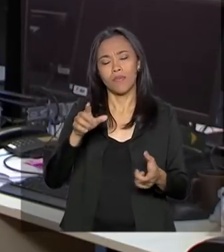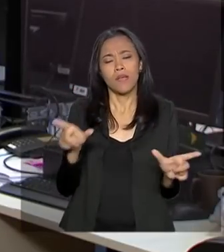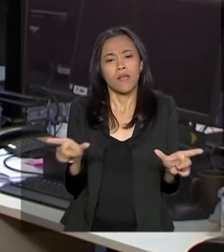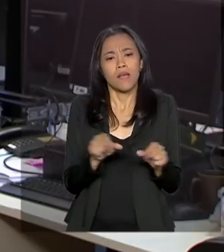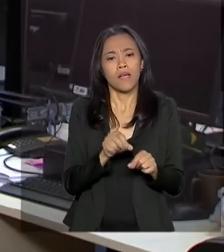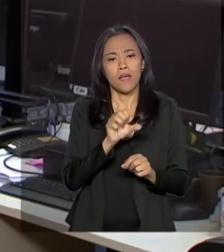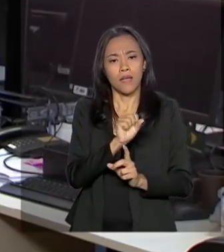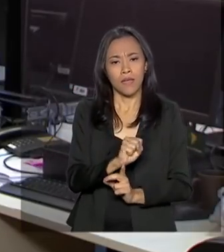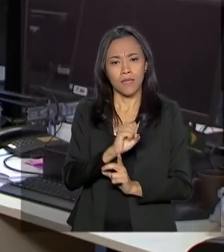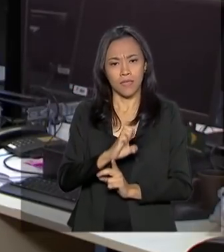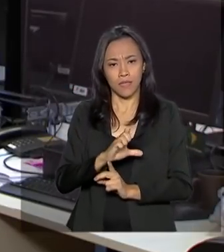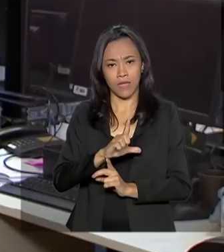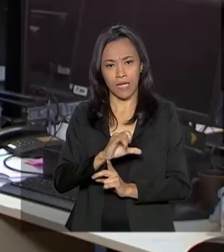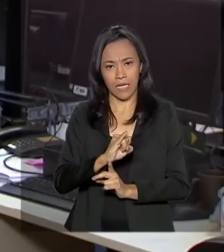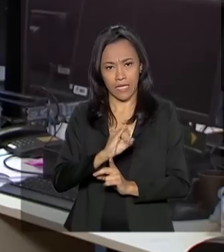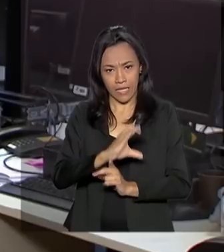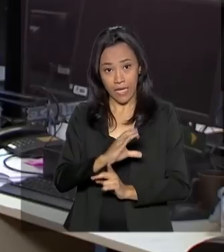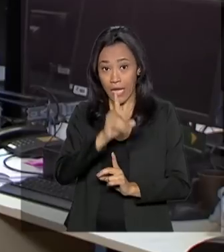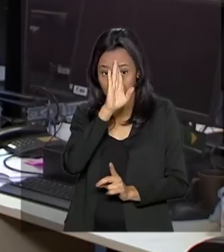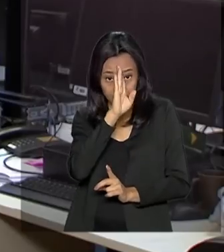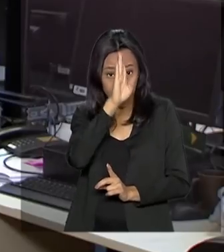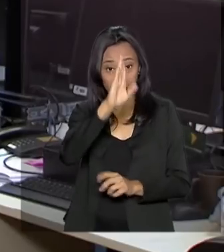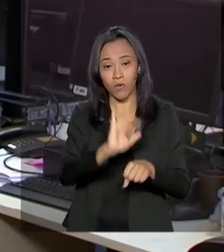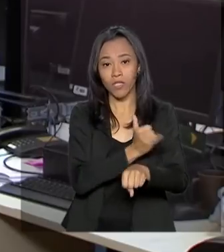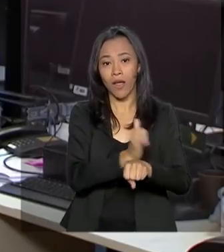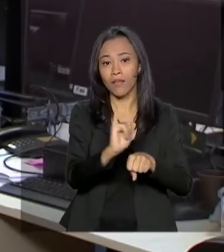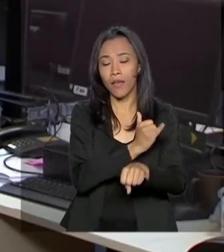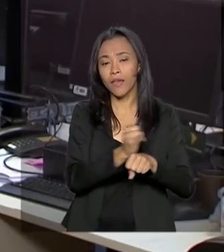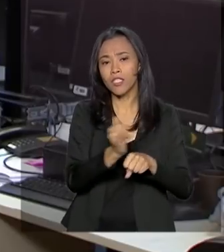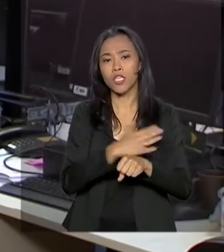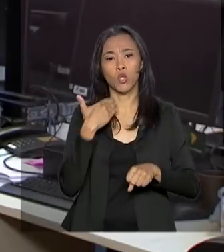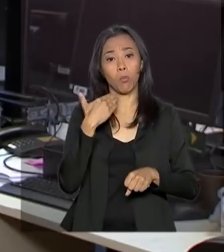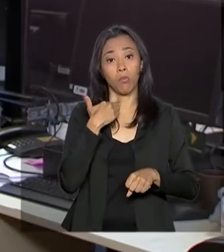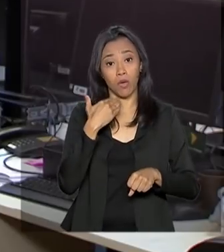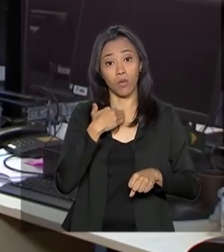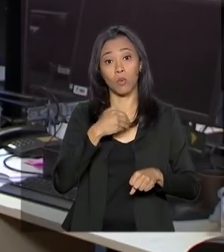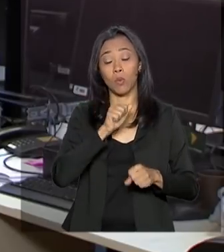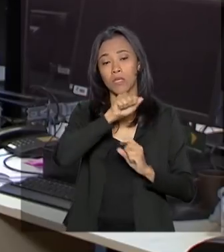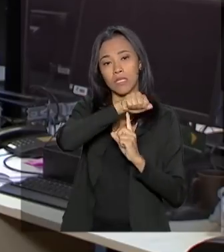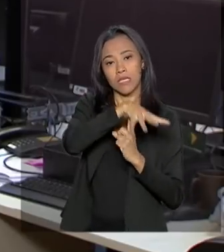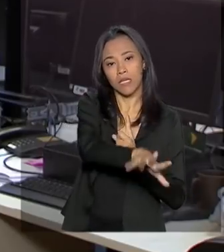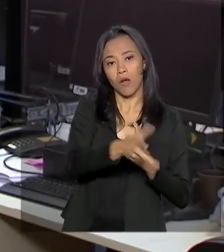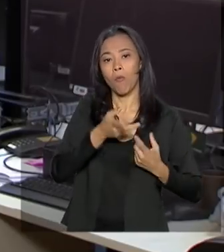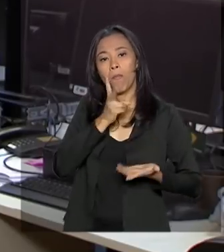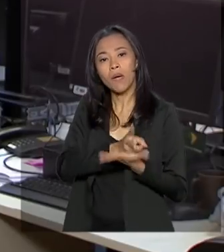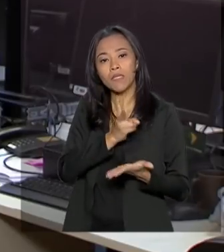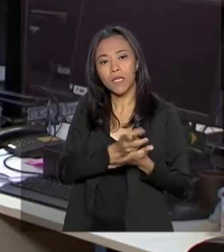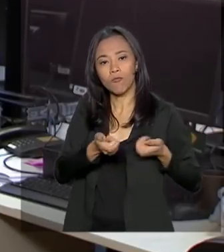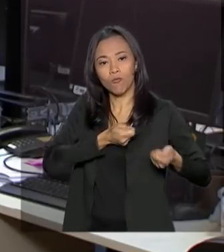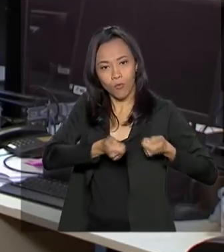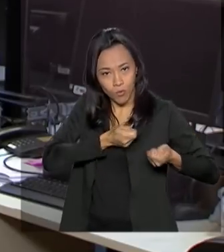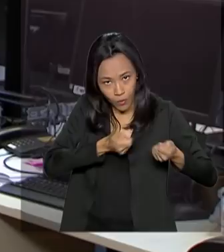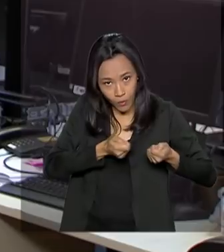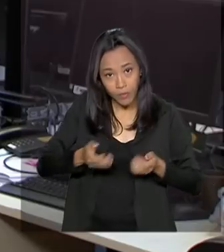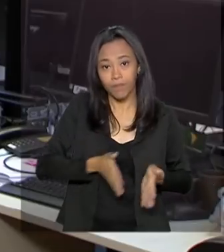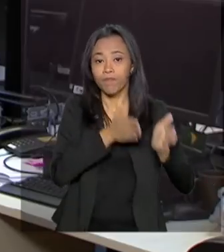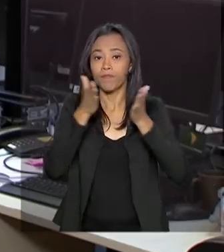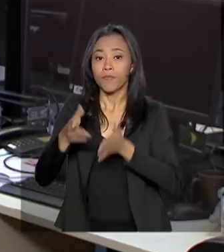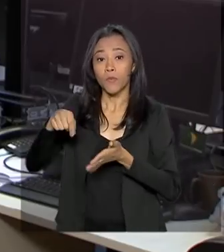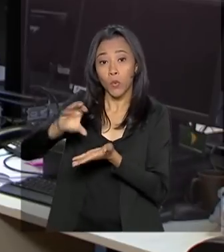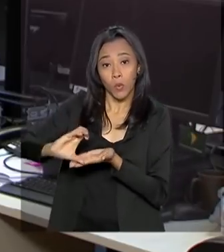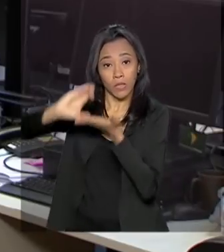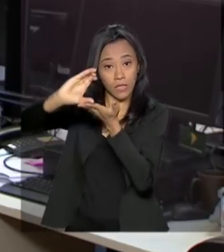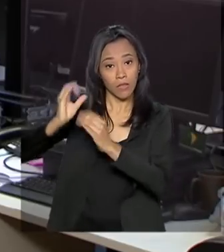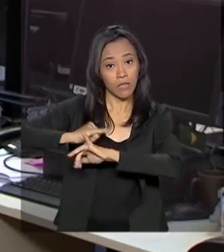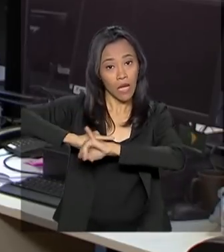principal ferramenta do Banco Central para manter sob controle a inflação oficial. Em nota, o Copom informou que